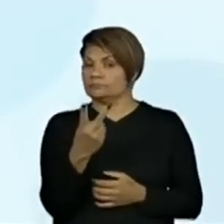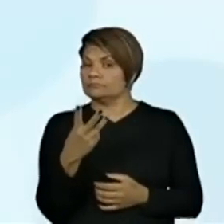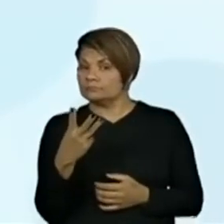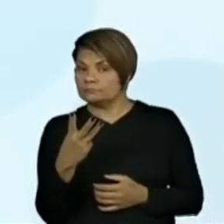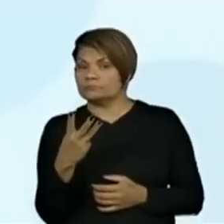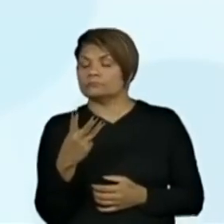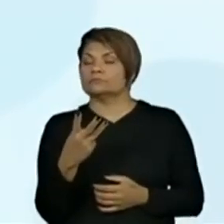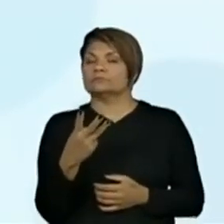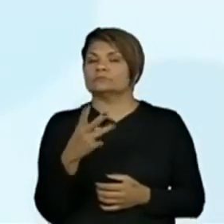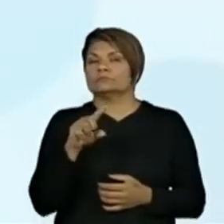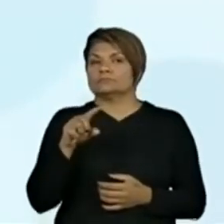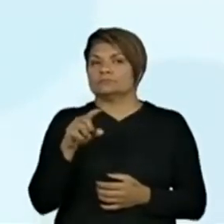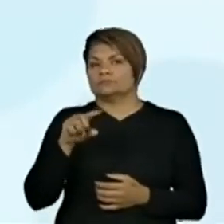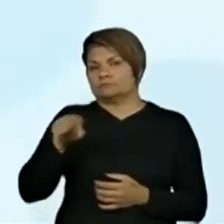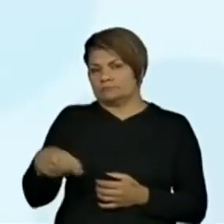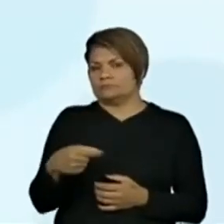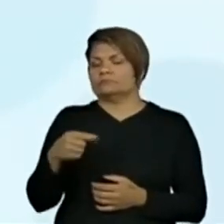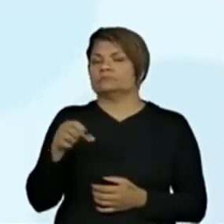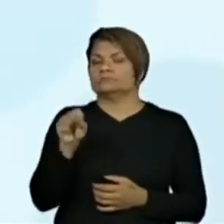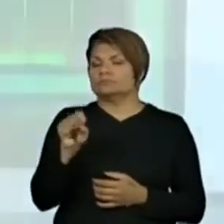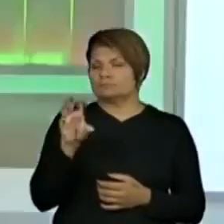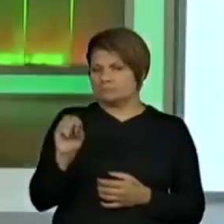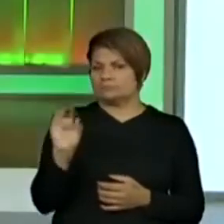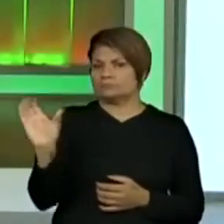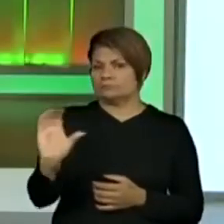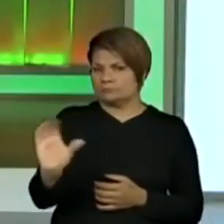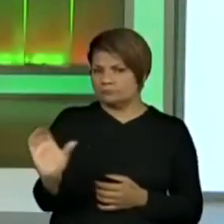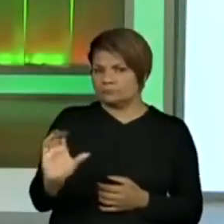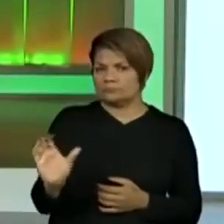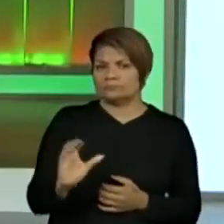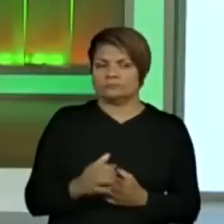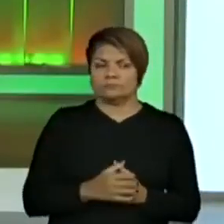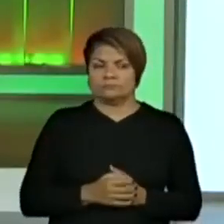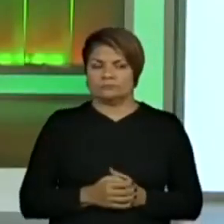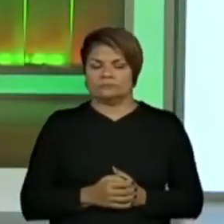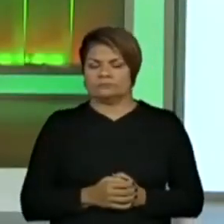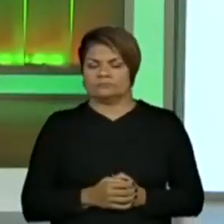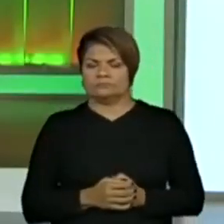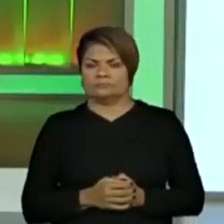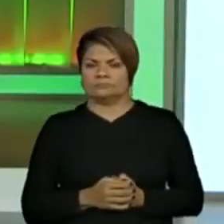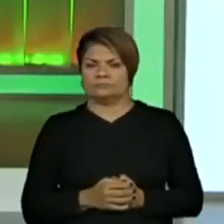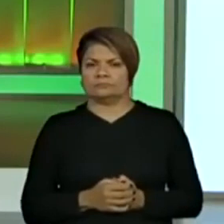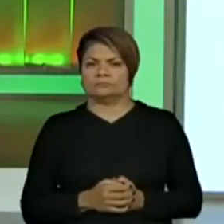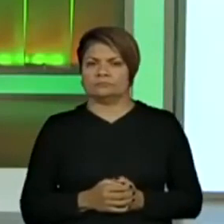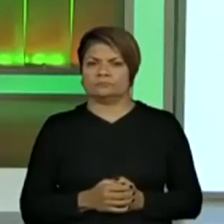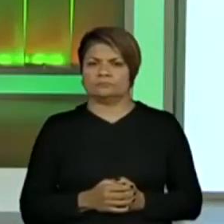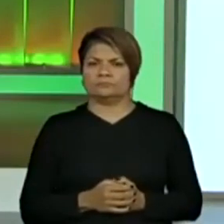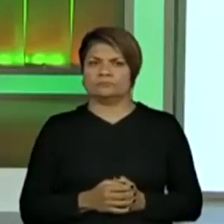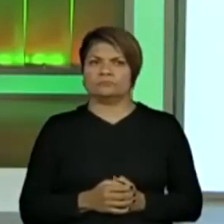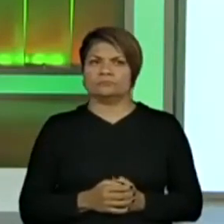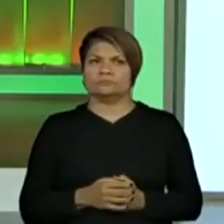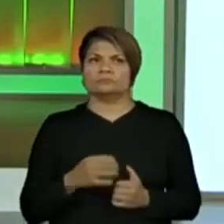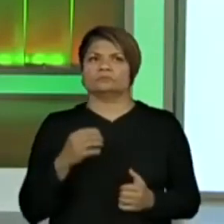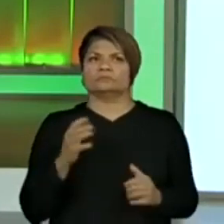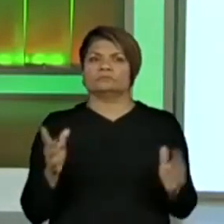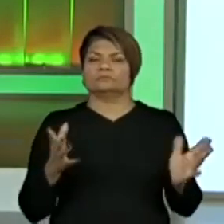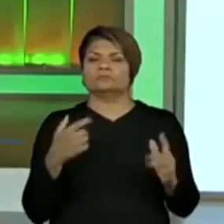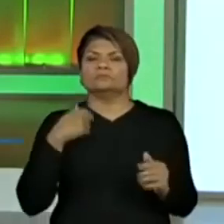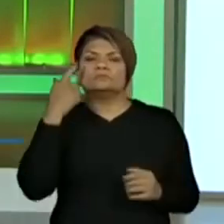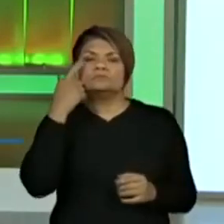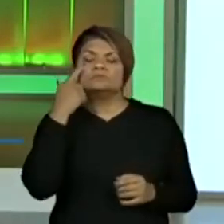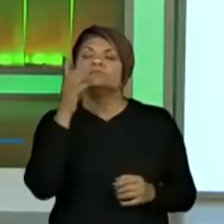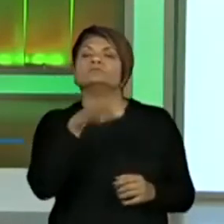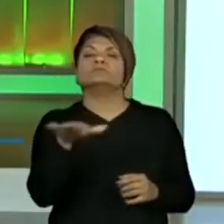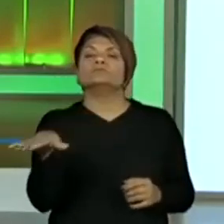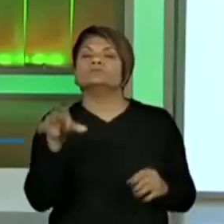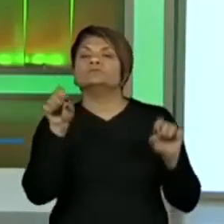,80, certo? R$ 23,80, deixa eu ver se tem aluno por